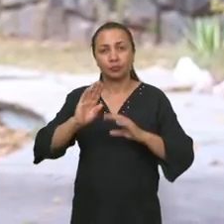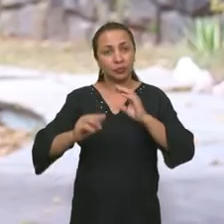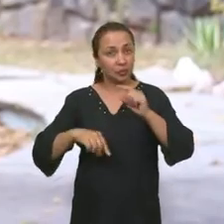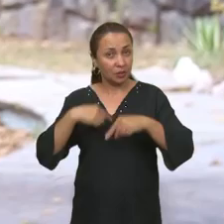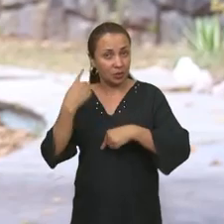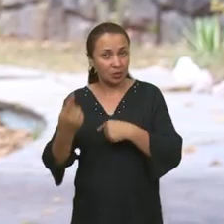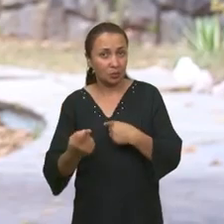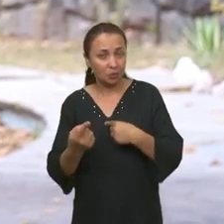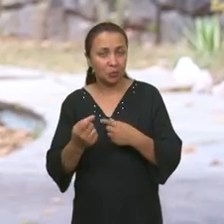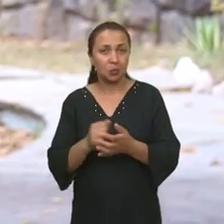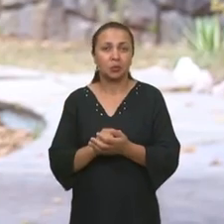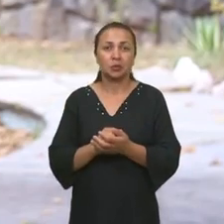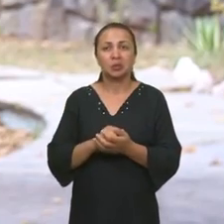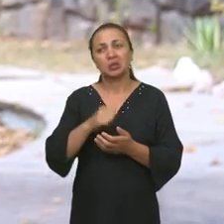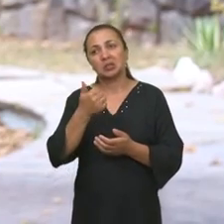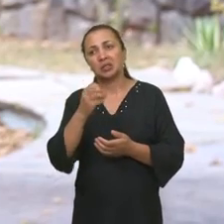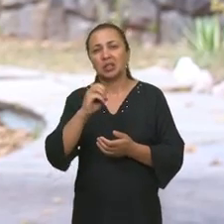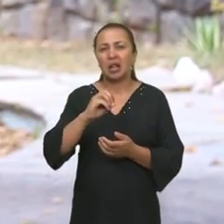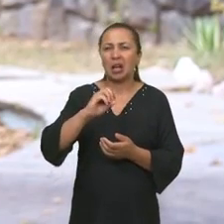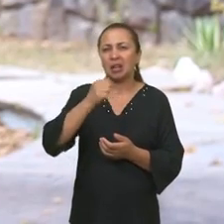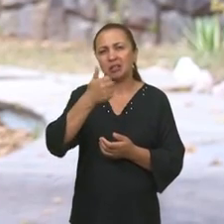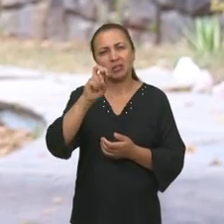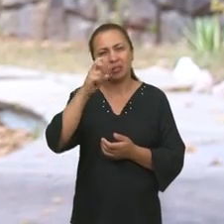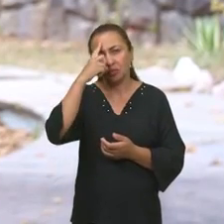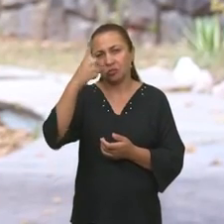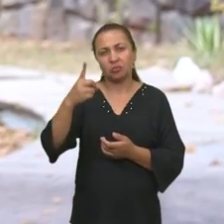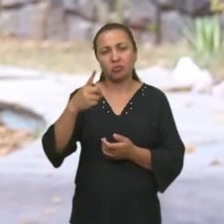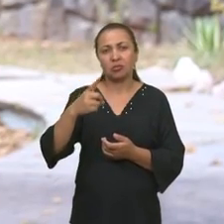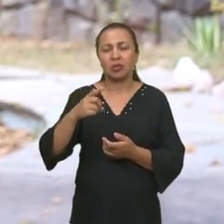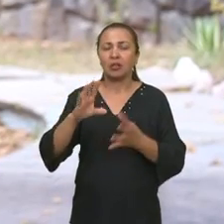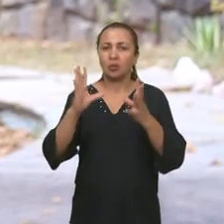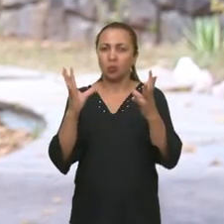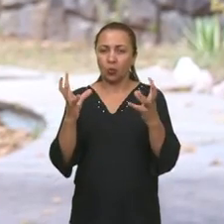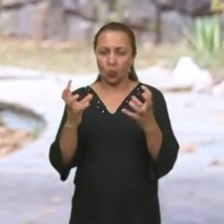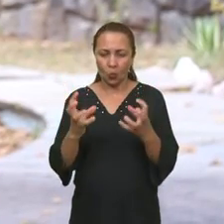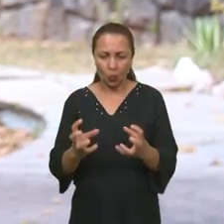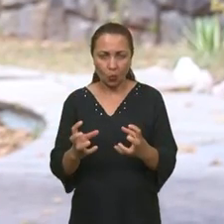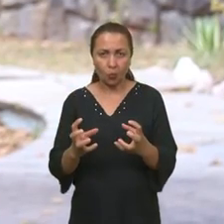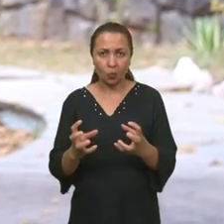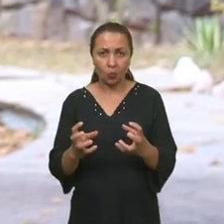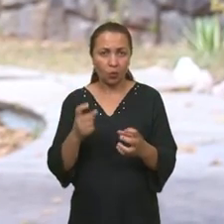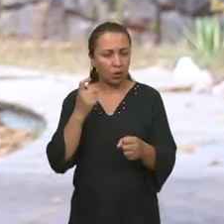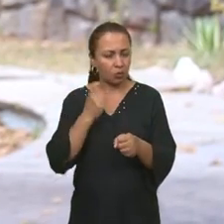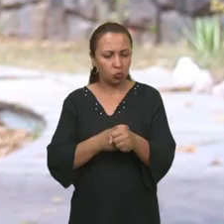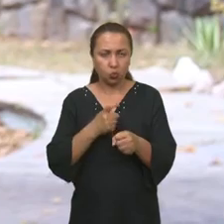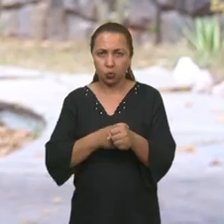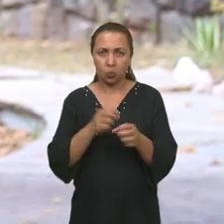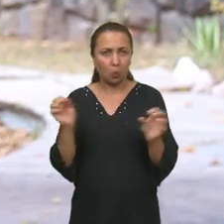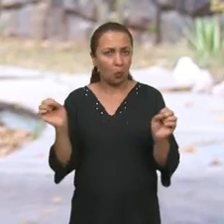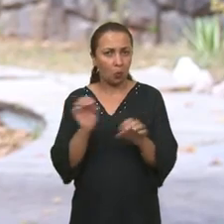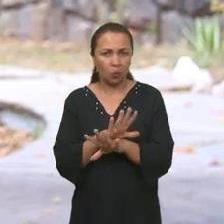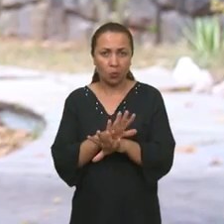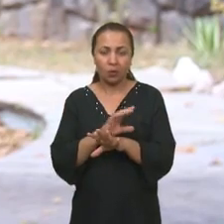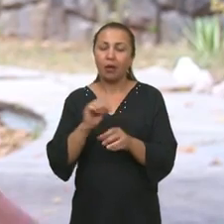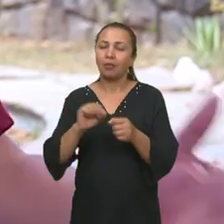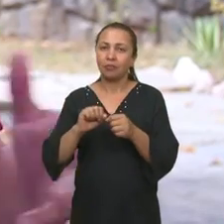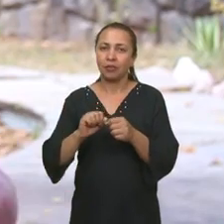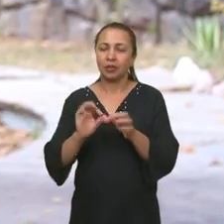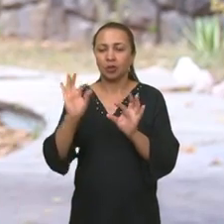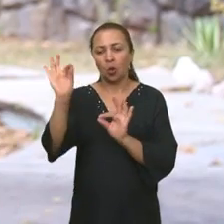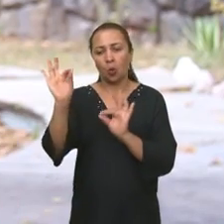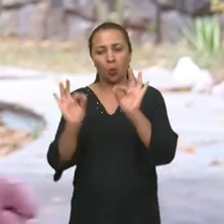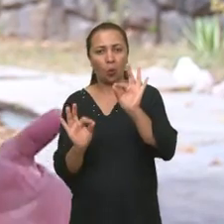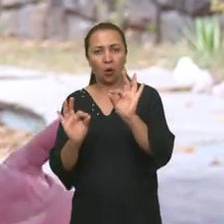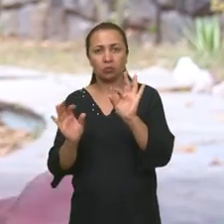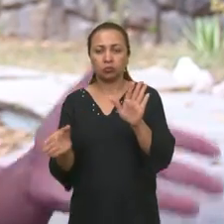E depois de 10, 15 dias que esse material já vai estar seco, o cimento já vai estar seco, a gente faz a